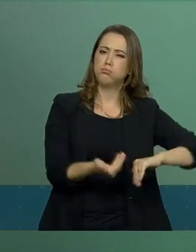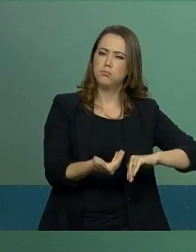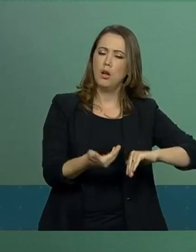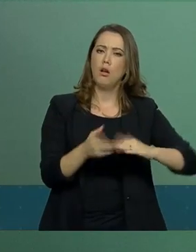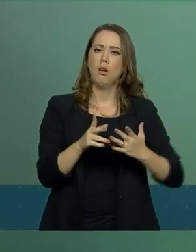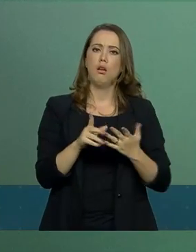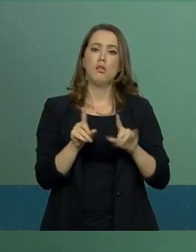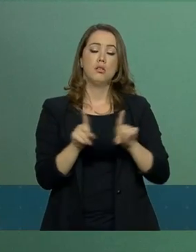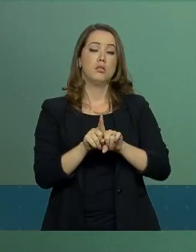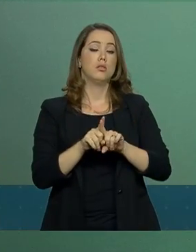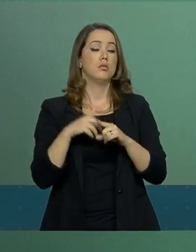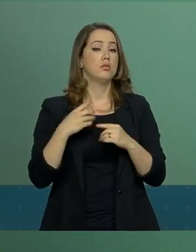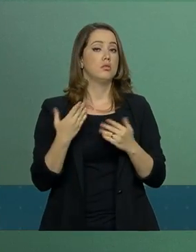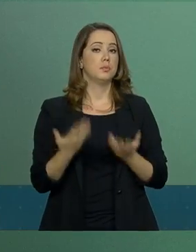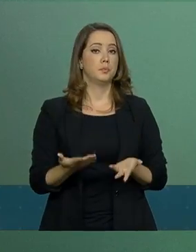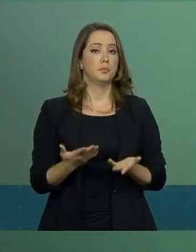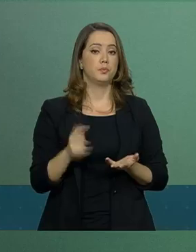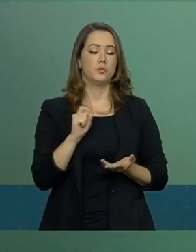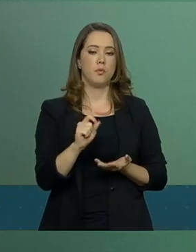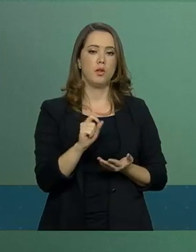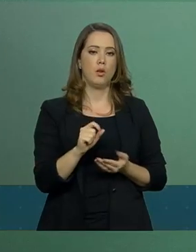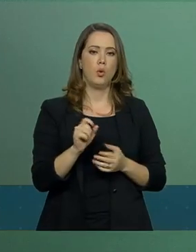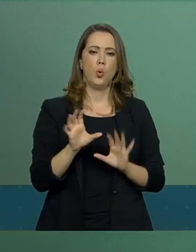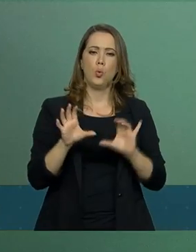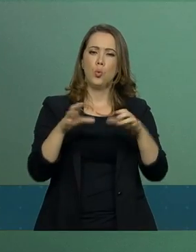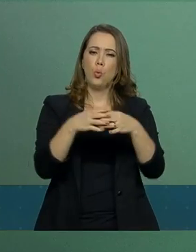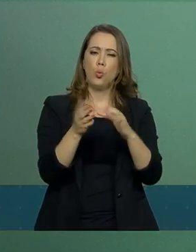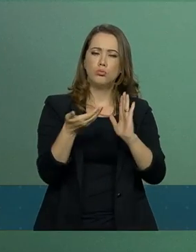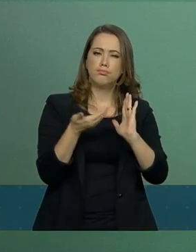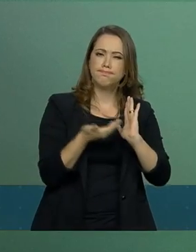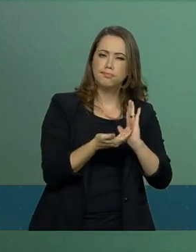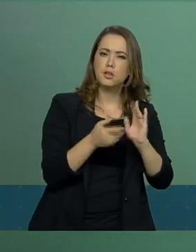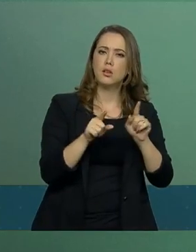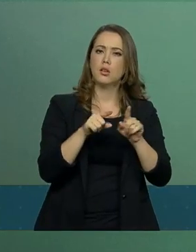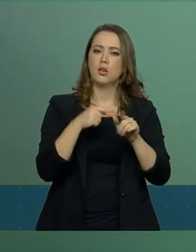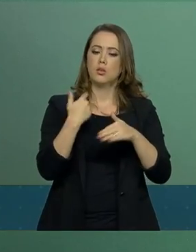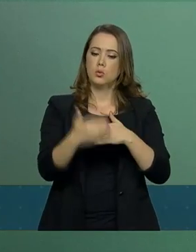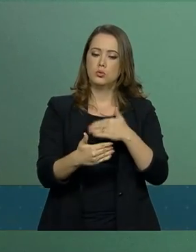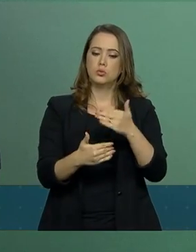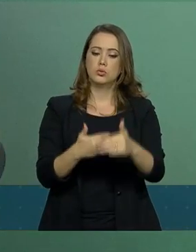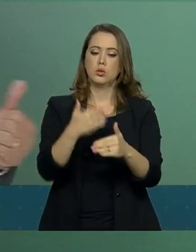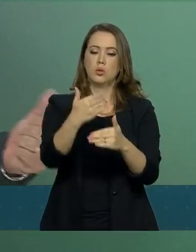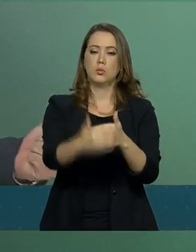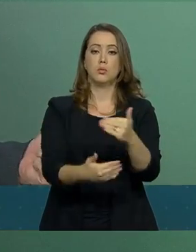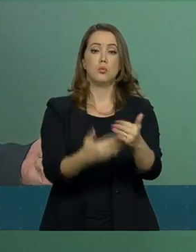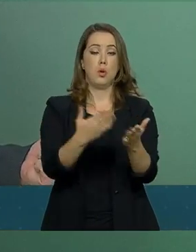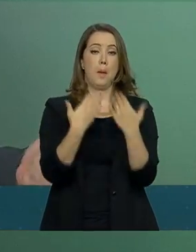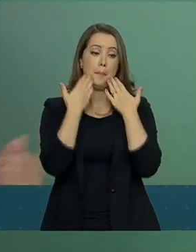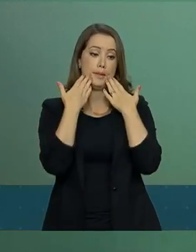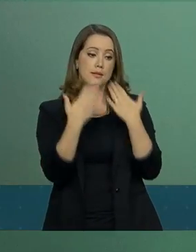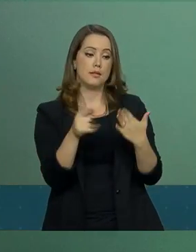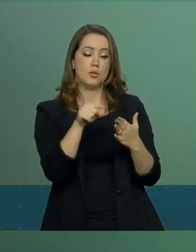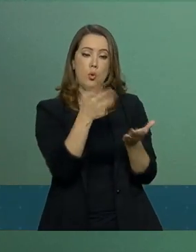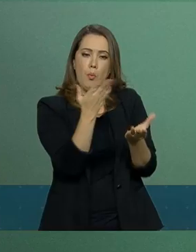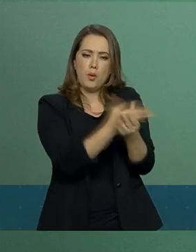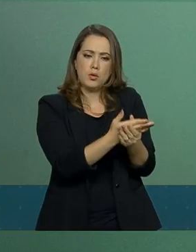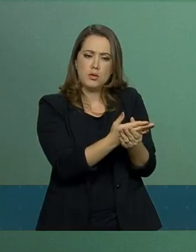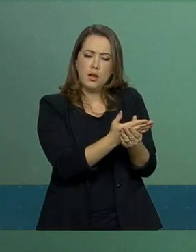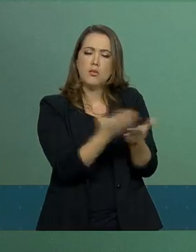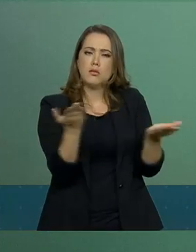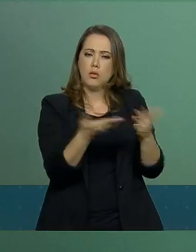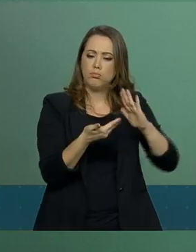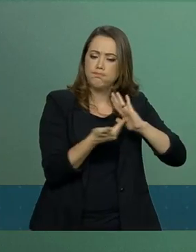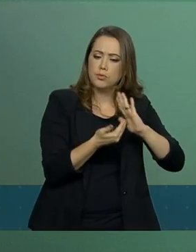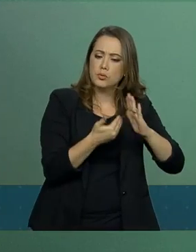na medida em que o Parlamento está dando continuidade a esse processo que ele apresentou naquele primeiro passo.